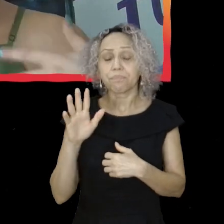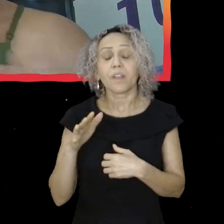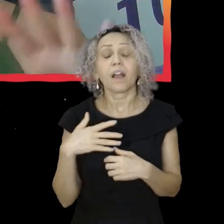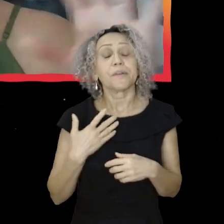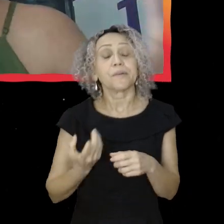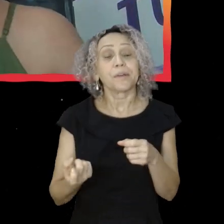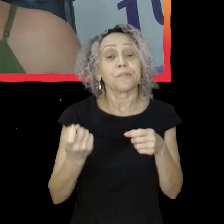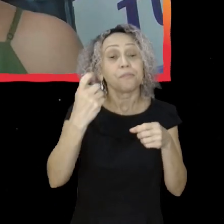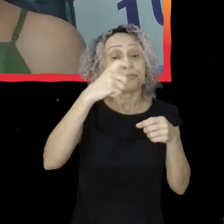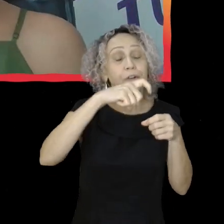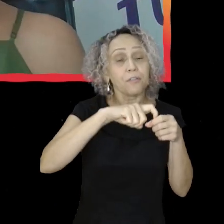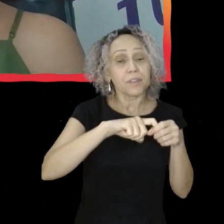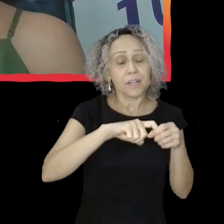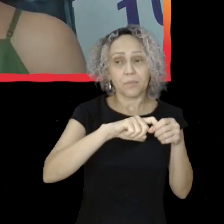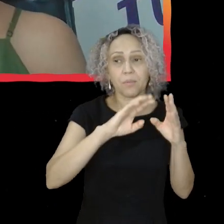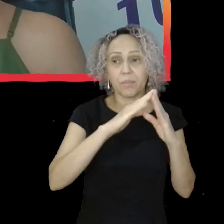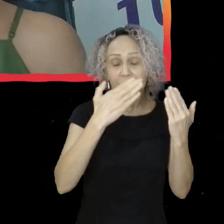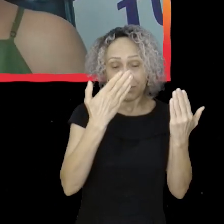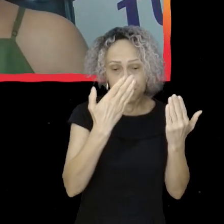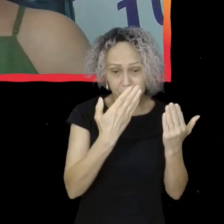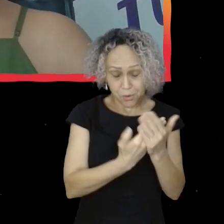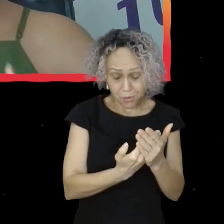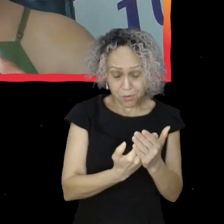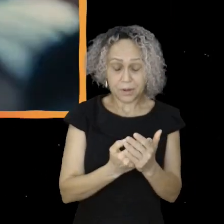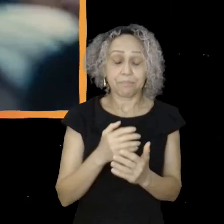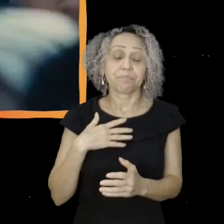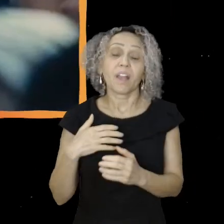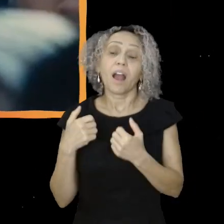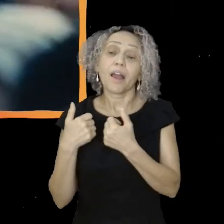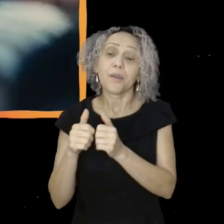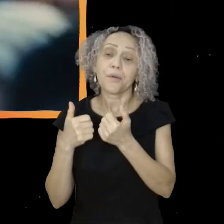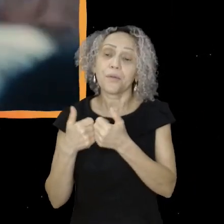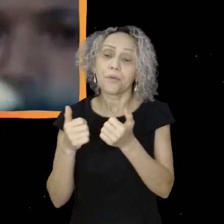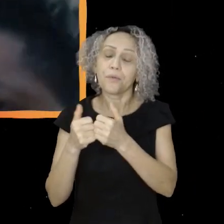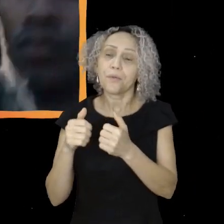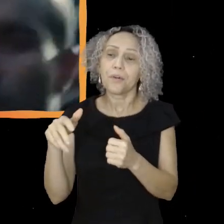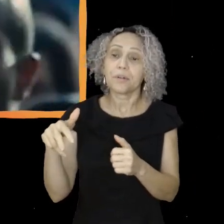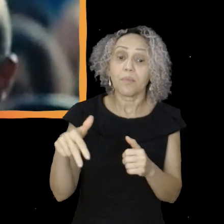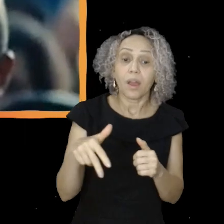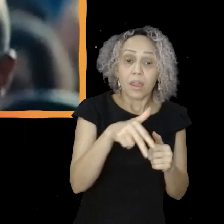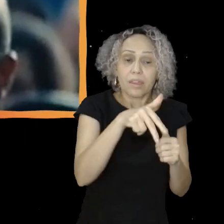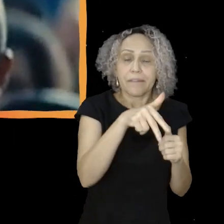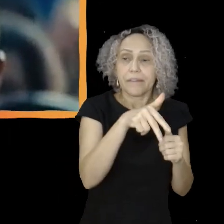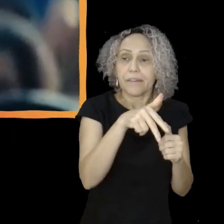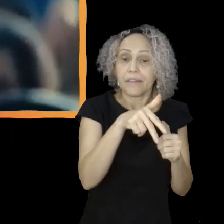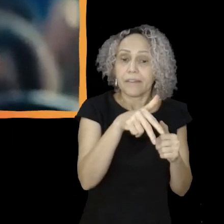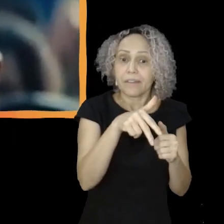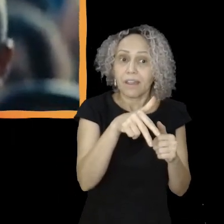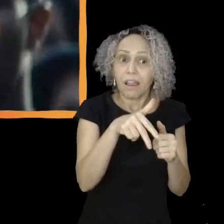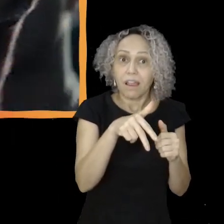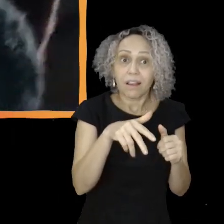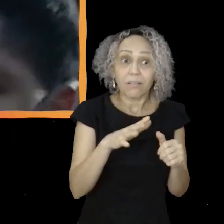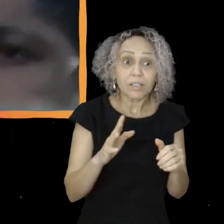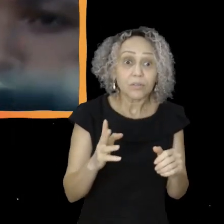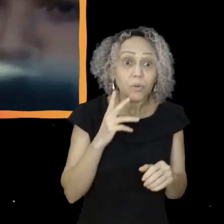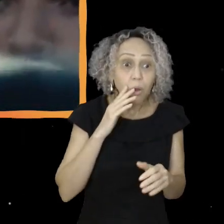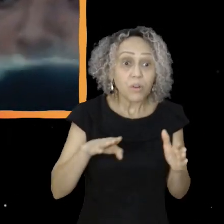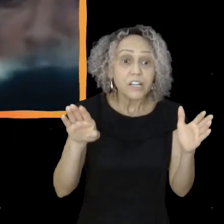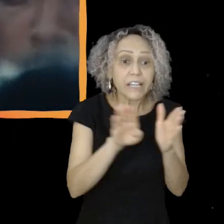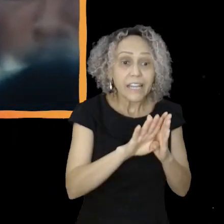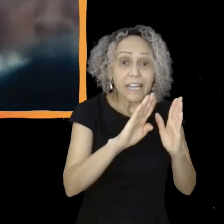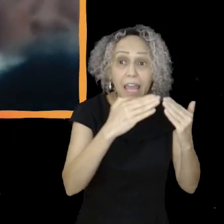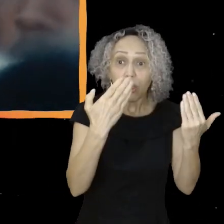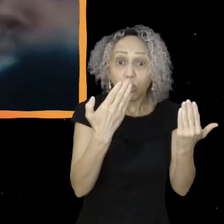viro, a galera tá toda me esperando na janela da escola, fazendo o símbolo dos Jogos Vorazes, sabe? E me chamou de cat, nesse seu rock.